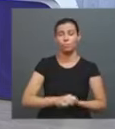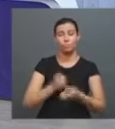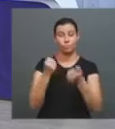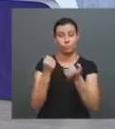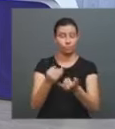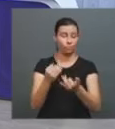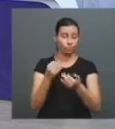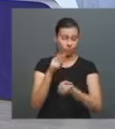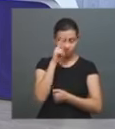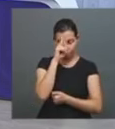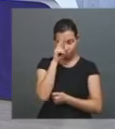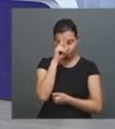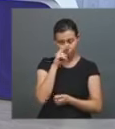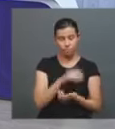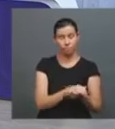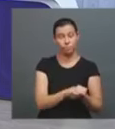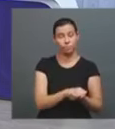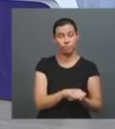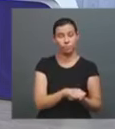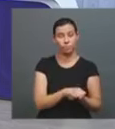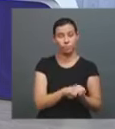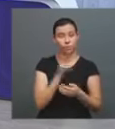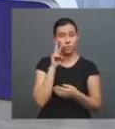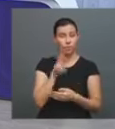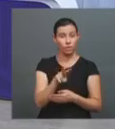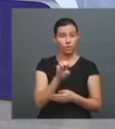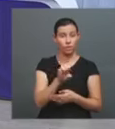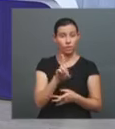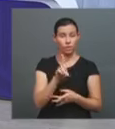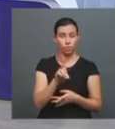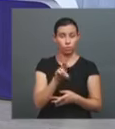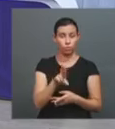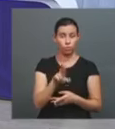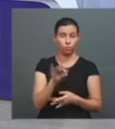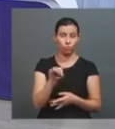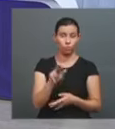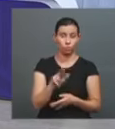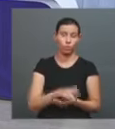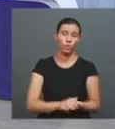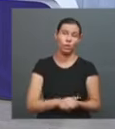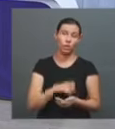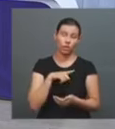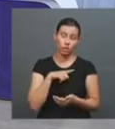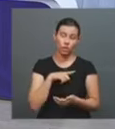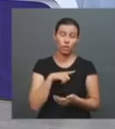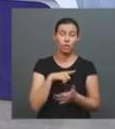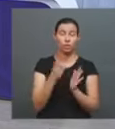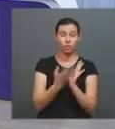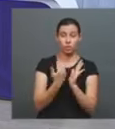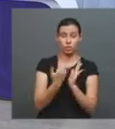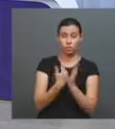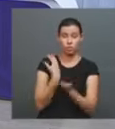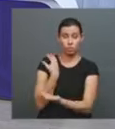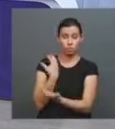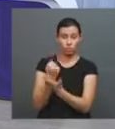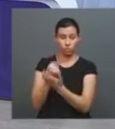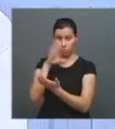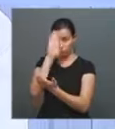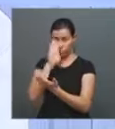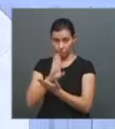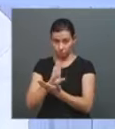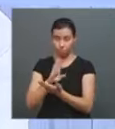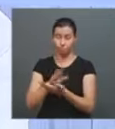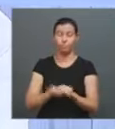eu me lembrei. Se você for ver, a Edufo, por exemplo, ela disponibiliza os livros digitais, os e-books gratuitamente.